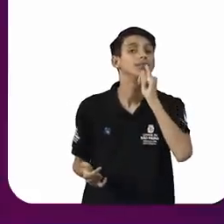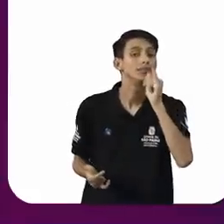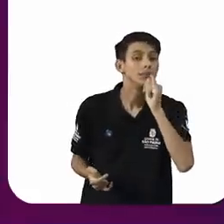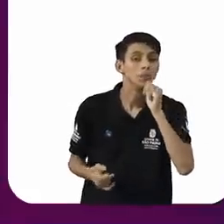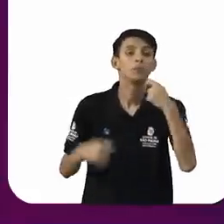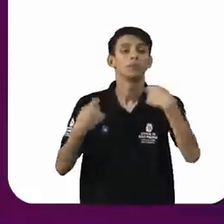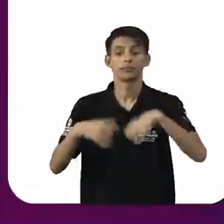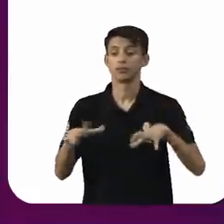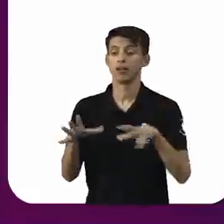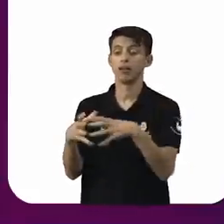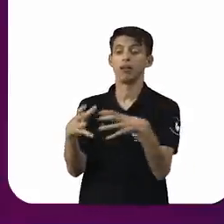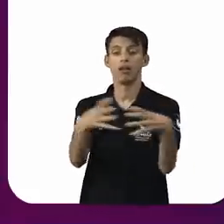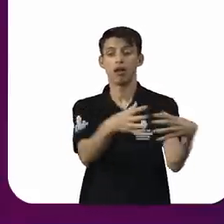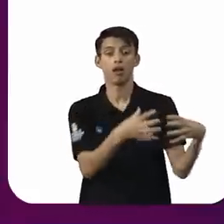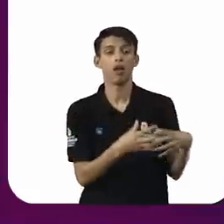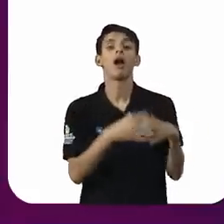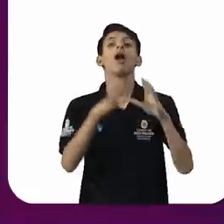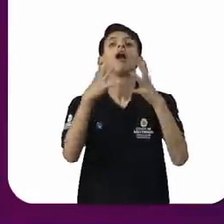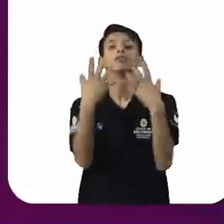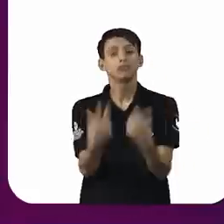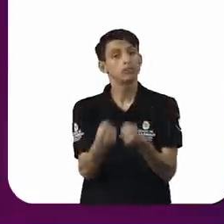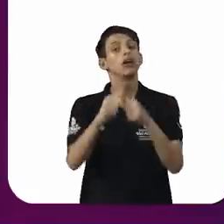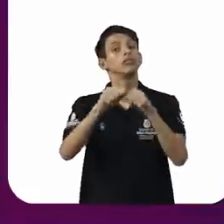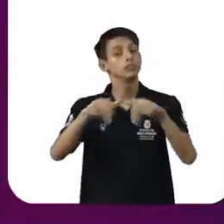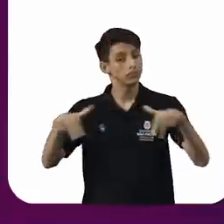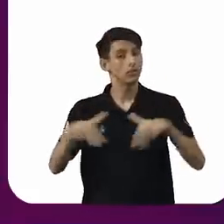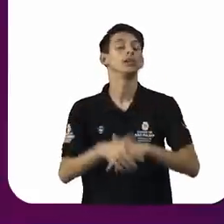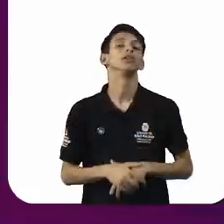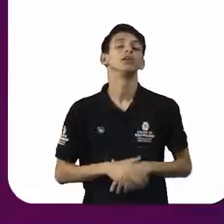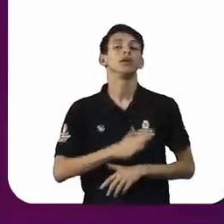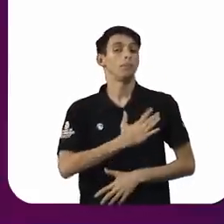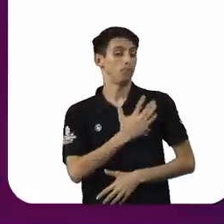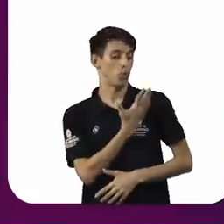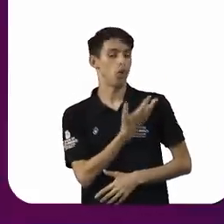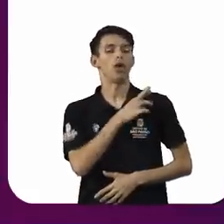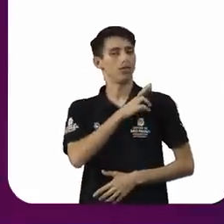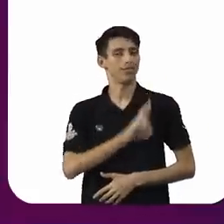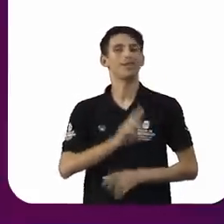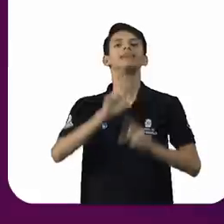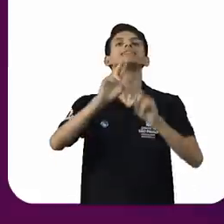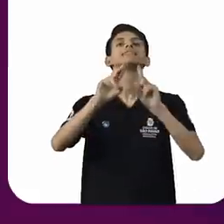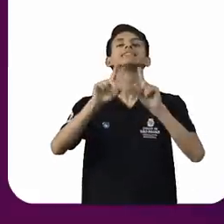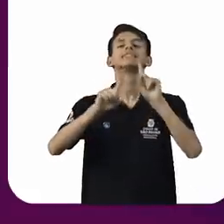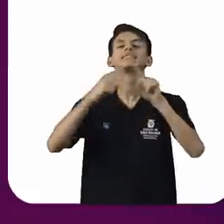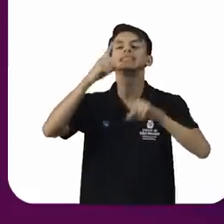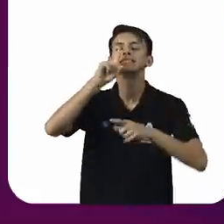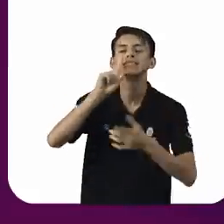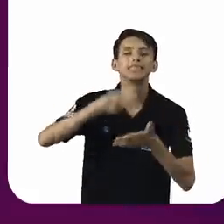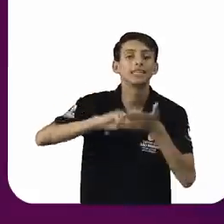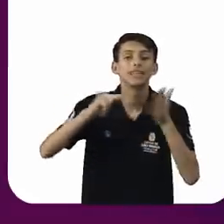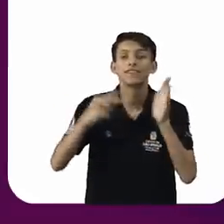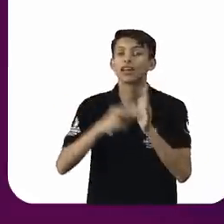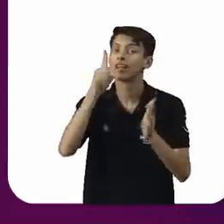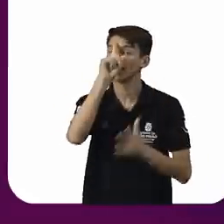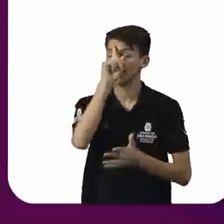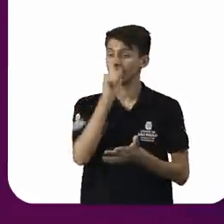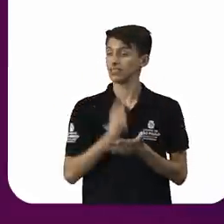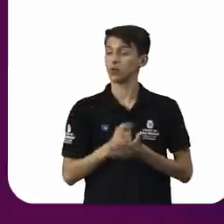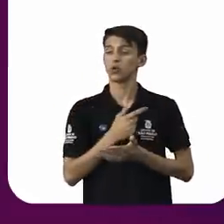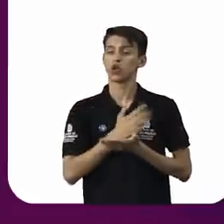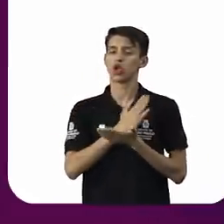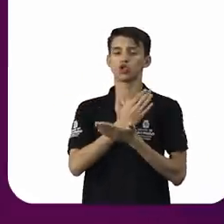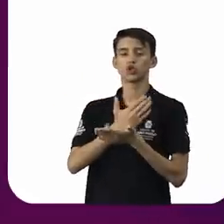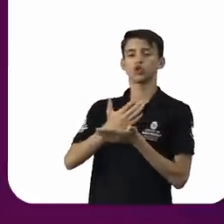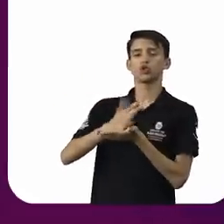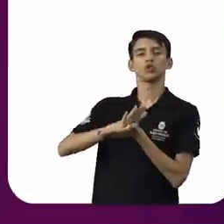à diversidade. Então, intolerância religiosa é literalmente uma decisão para excluir,